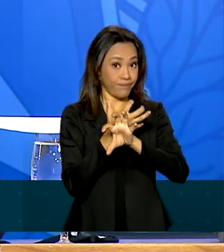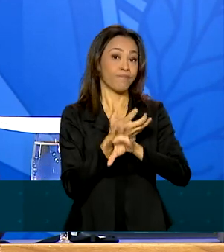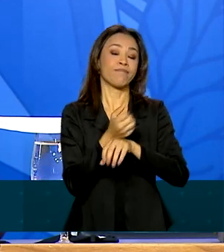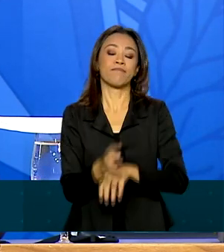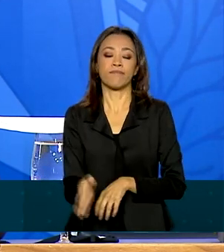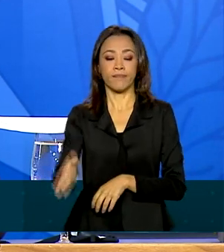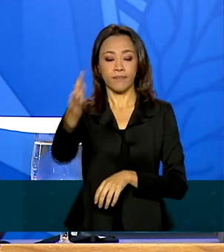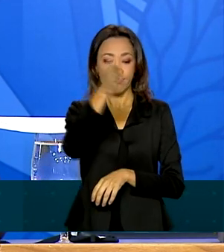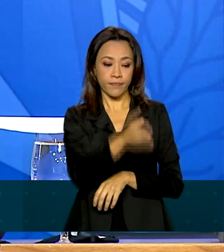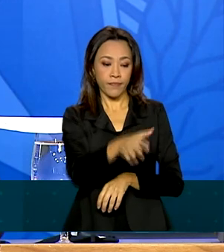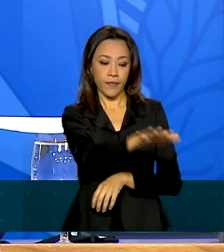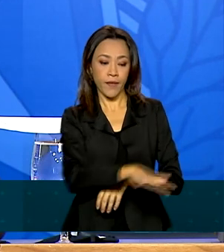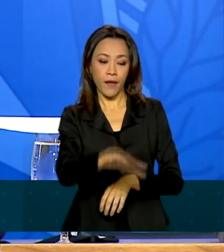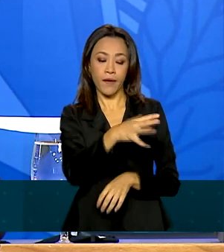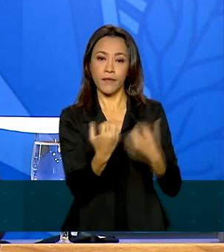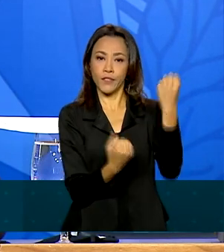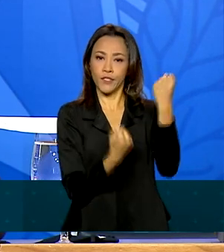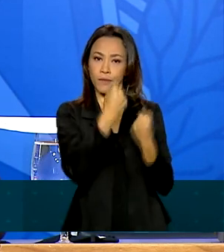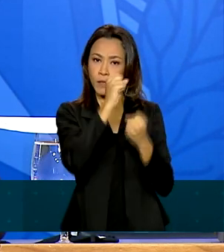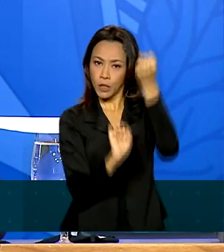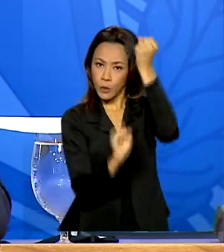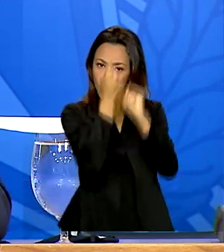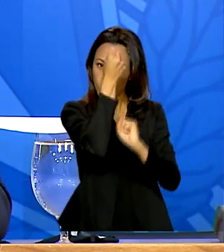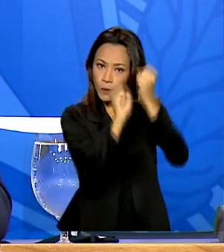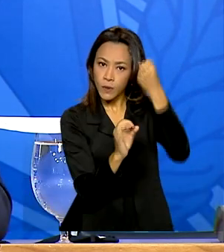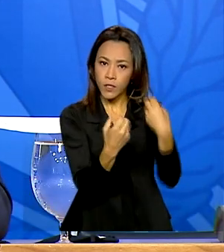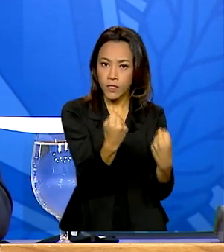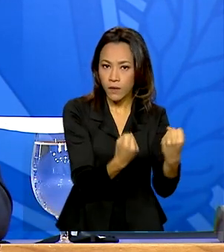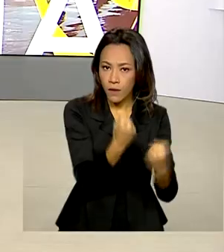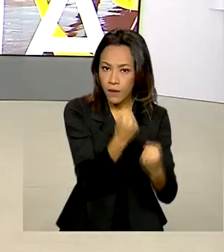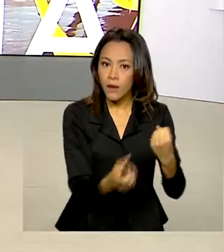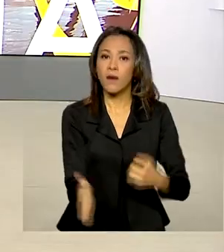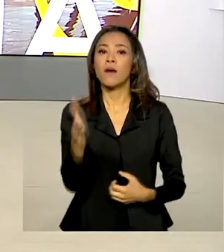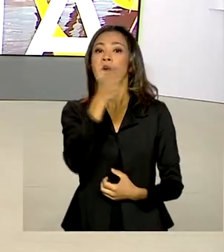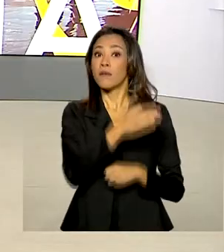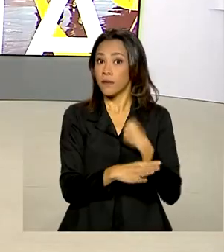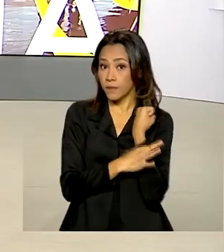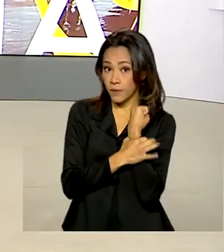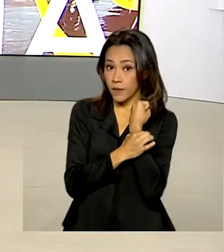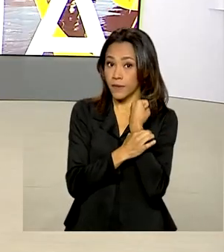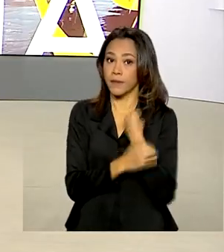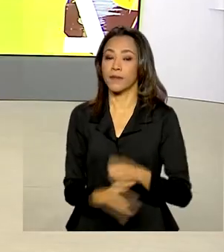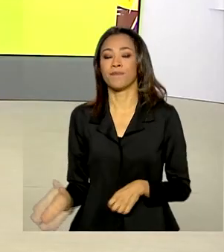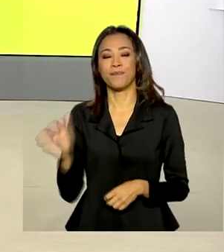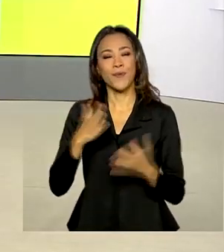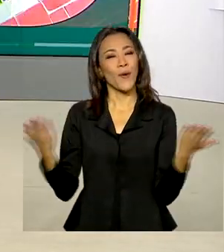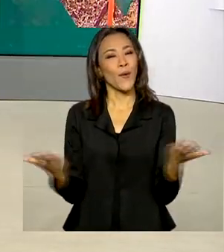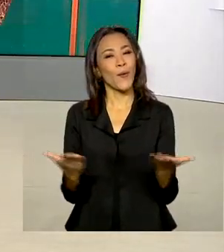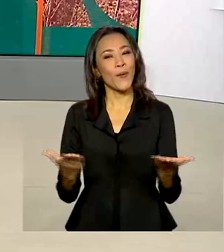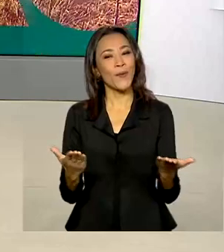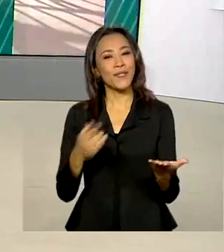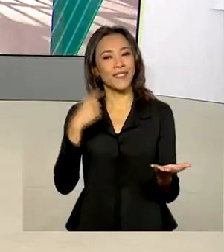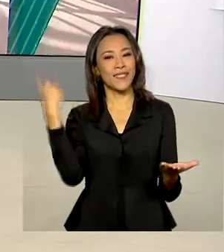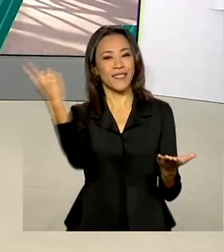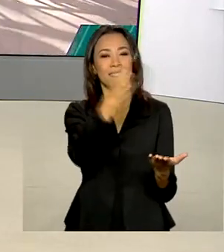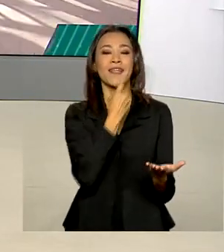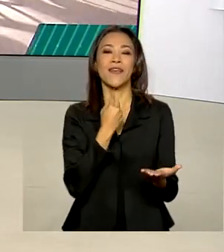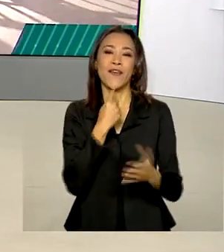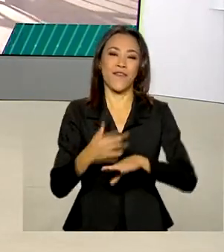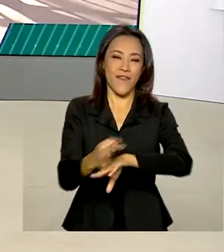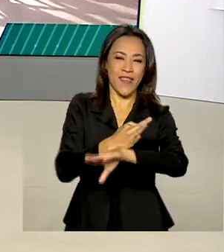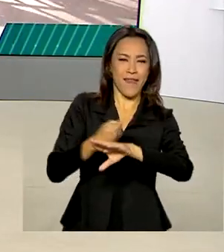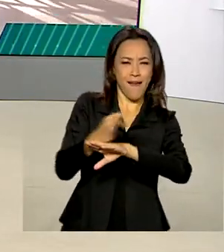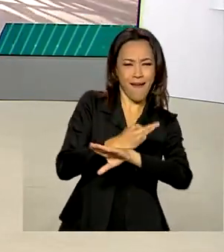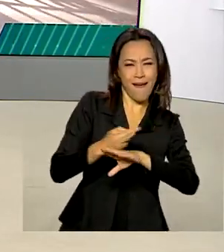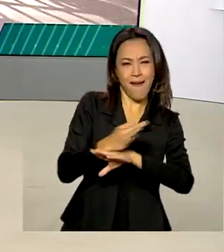setor automotivo, a segurança. E hoje é feriado, né? Muita gente deve emendar aí a sexta